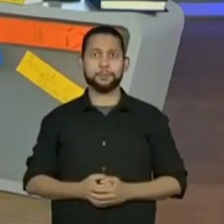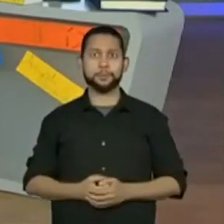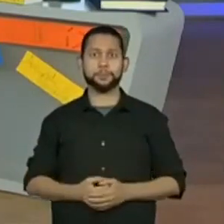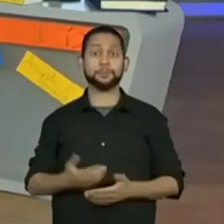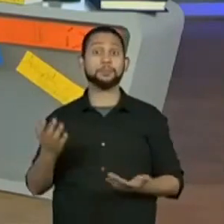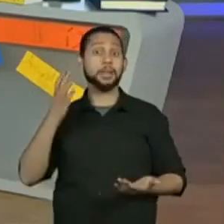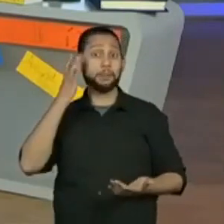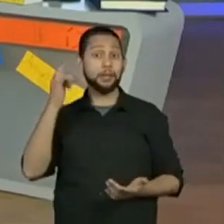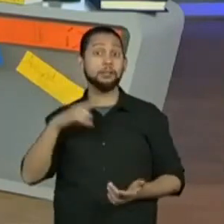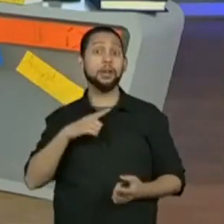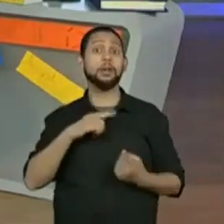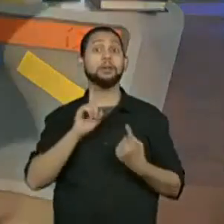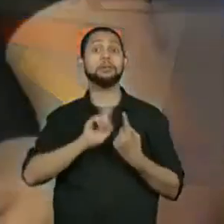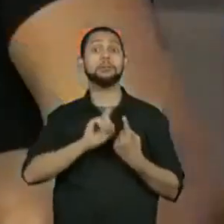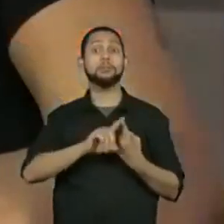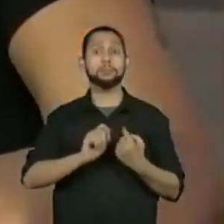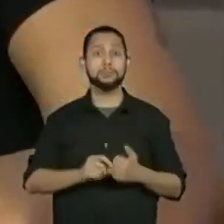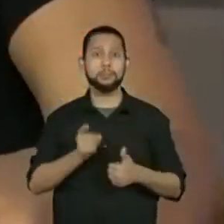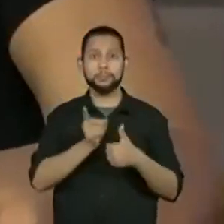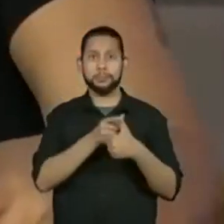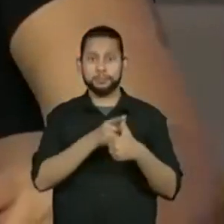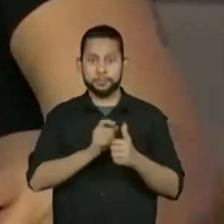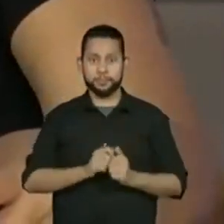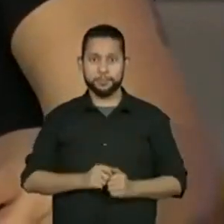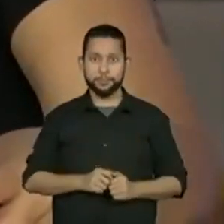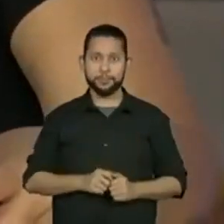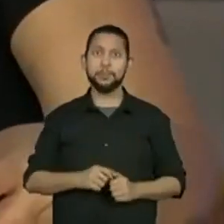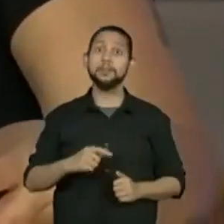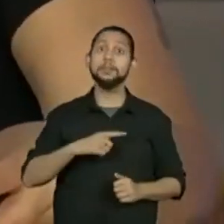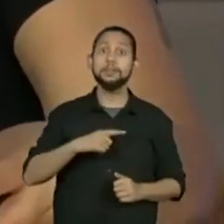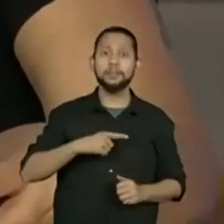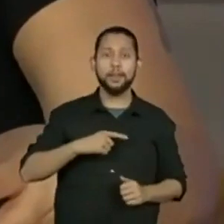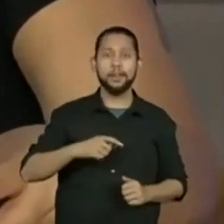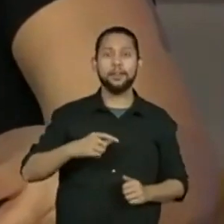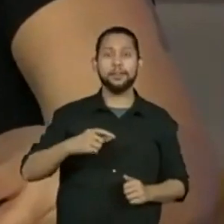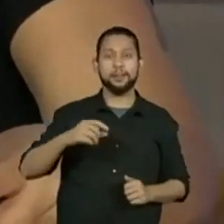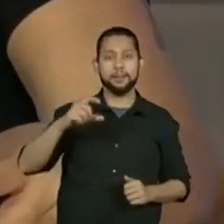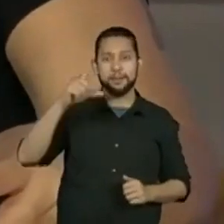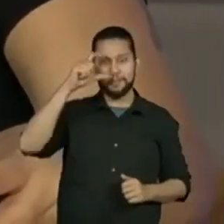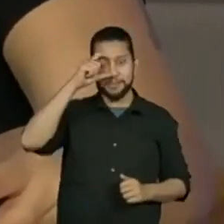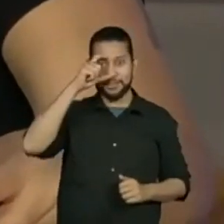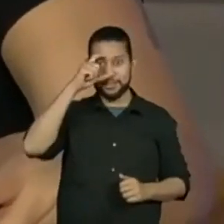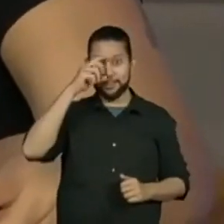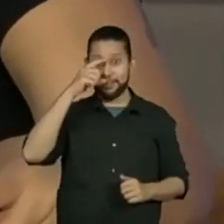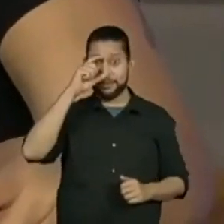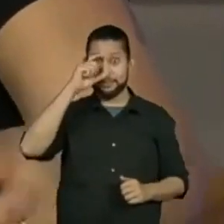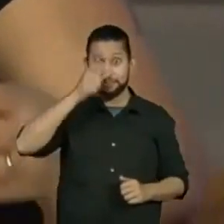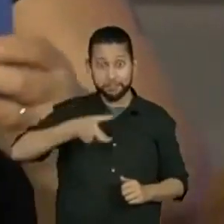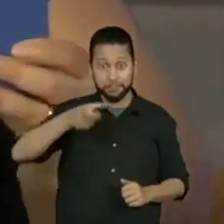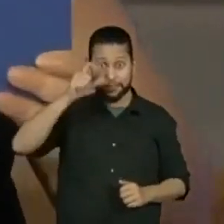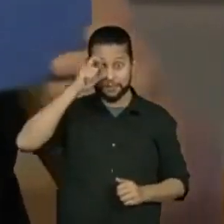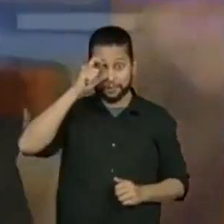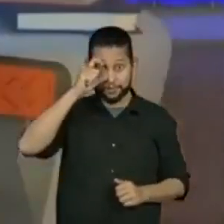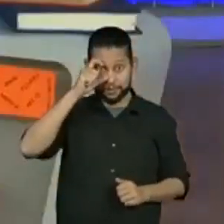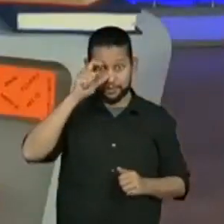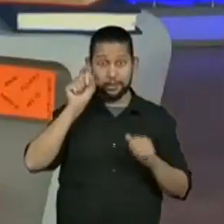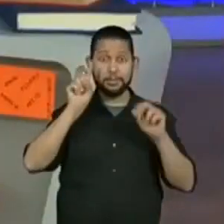com... Primeiro, nós temos a leitura do poema Namorados, de Manoel Bandeira.